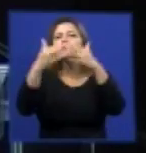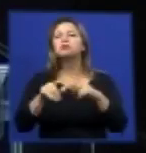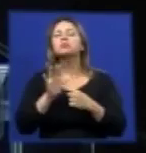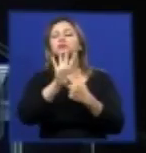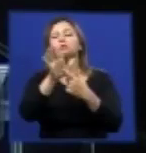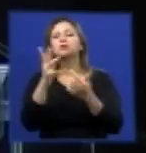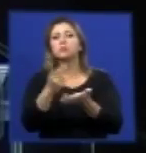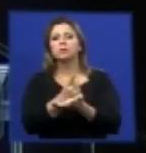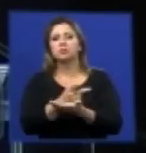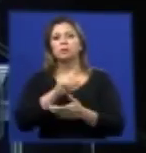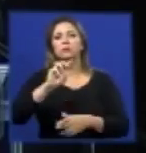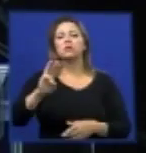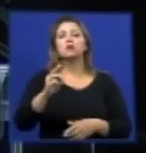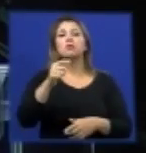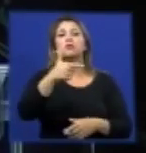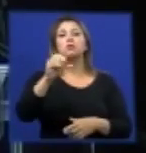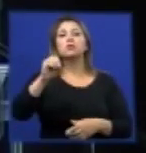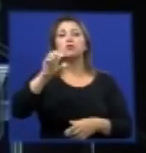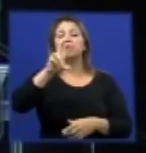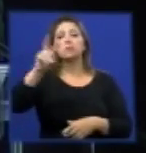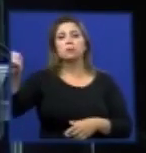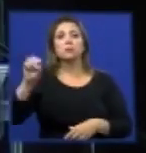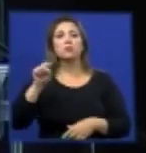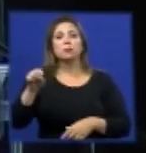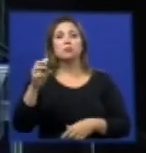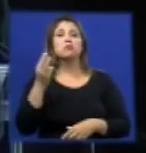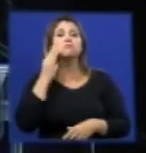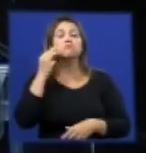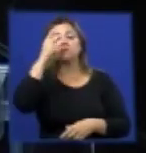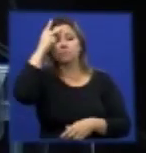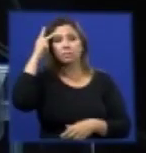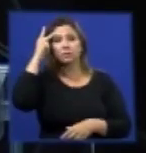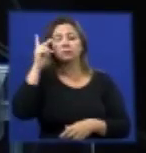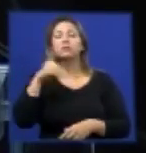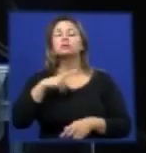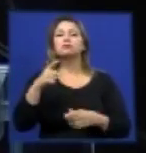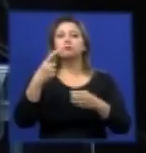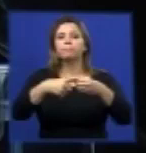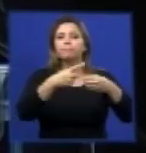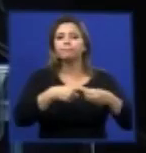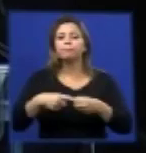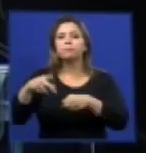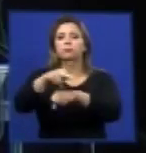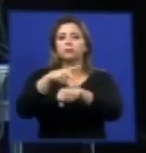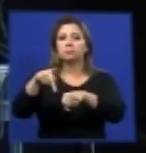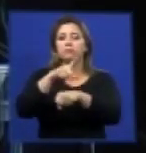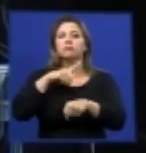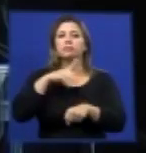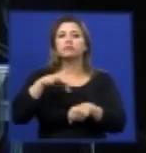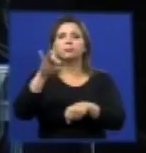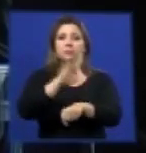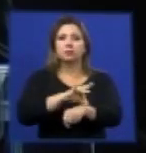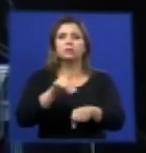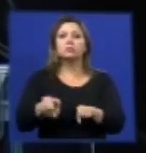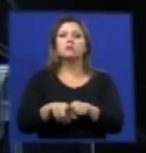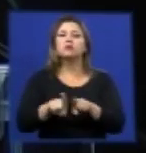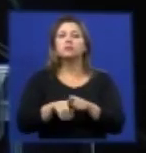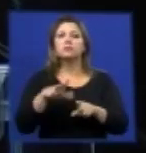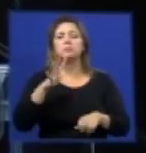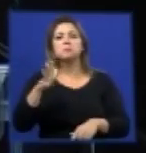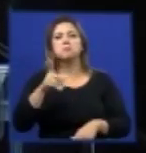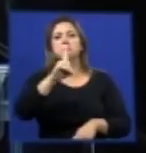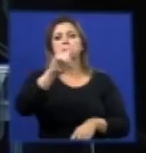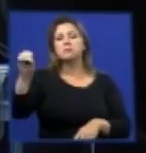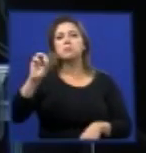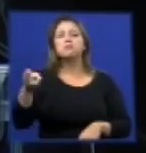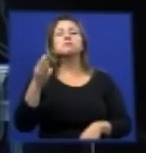2,5 bilhões de pessoas vivem nessas áreas de risco de transmissão de dengue nós temos aproximadamente 100 milhões